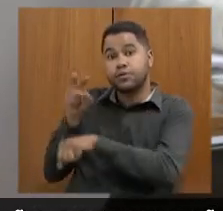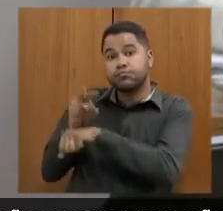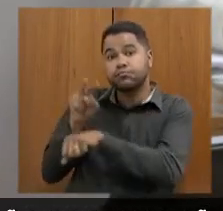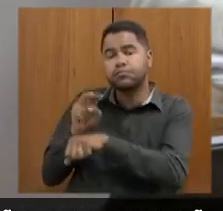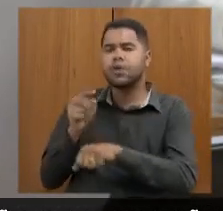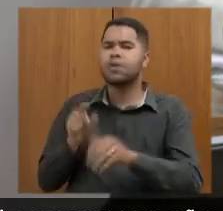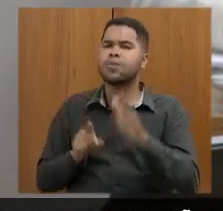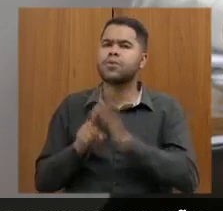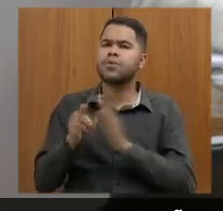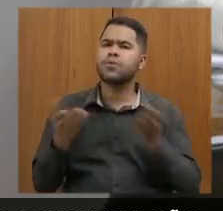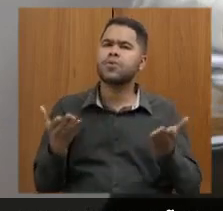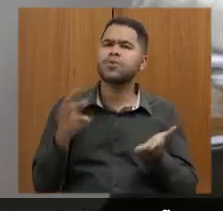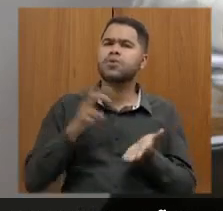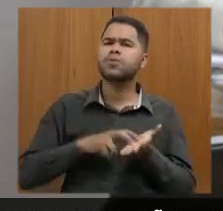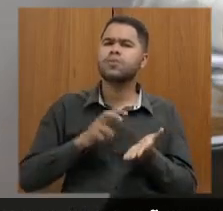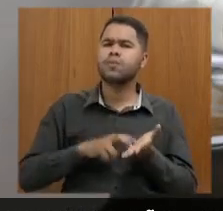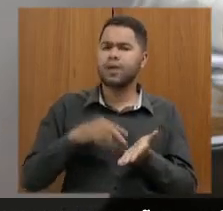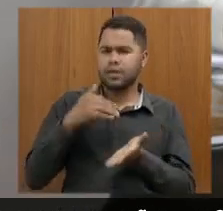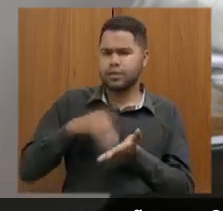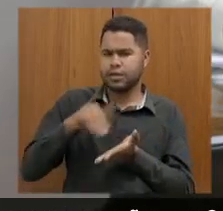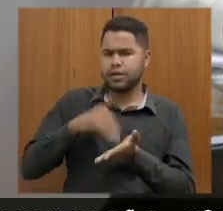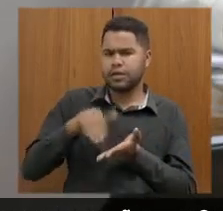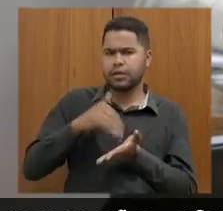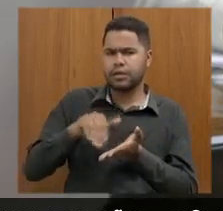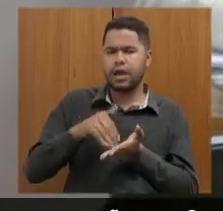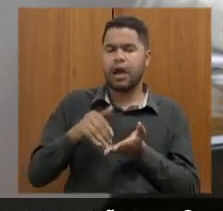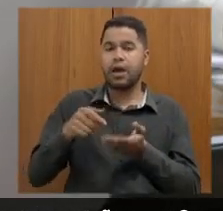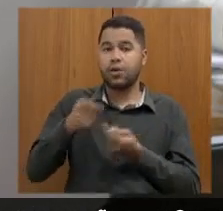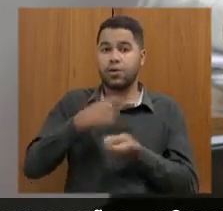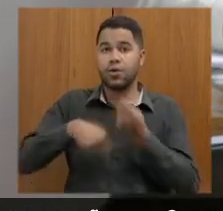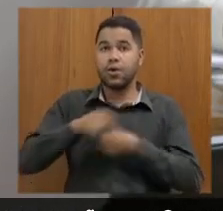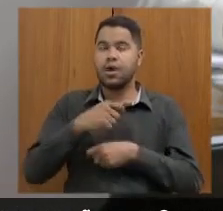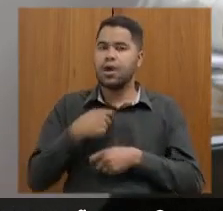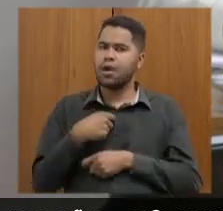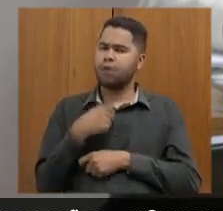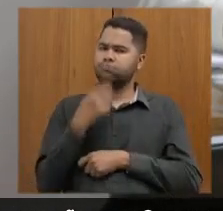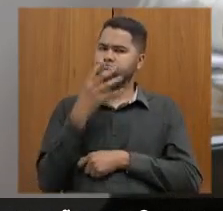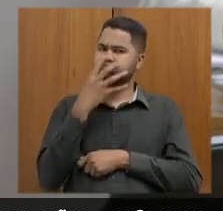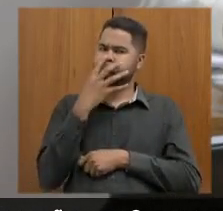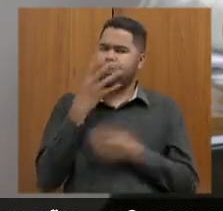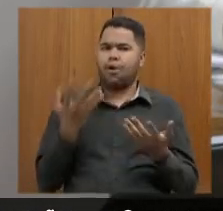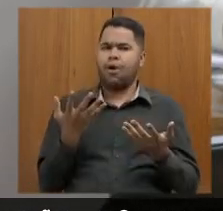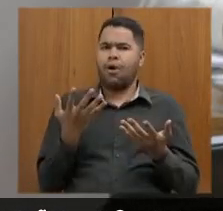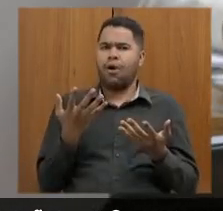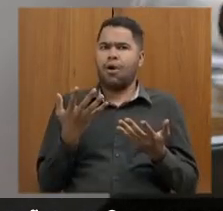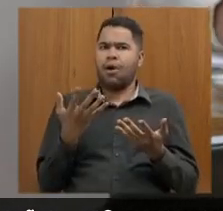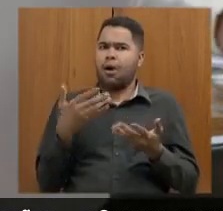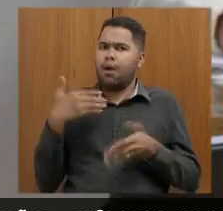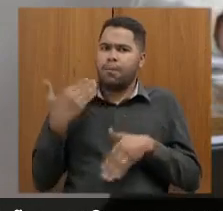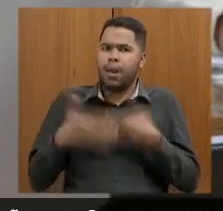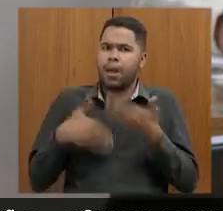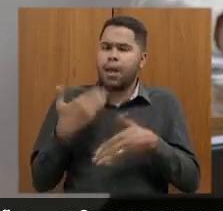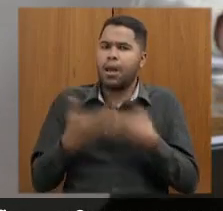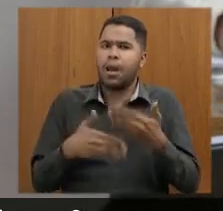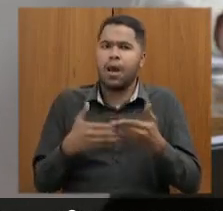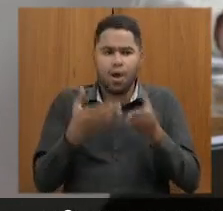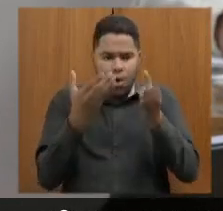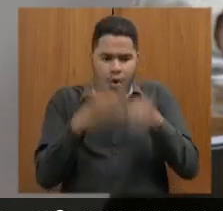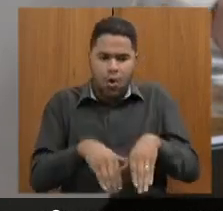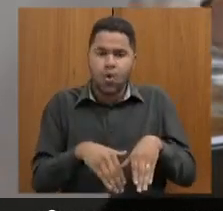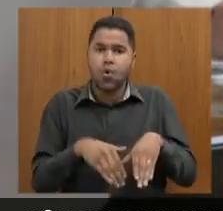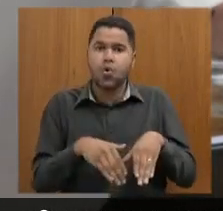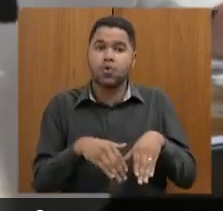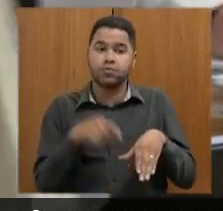perguntava hoje de manhã para o secretário de Fazenda, porque eu me espantei, como é que já está tão avançado um concurso,